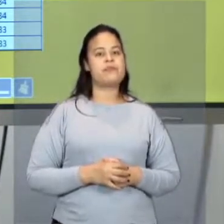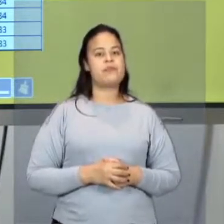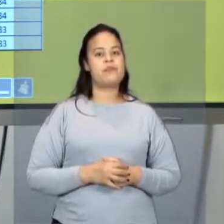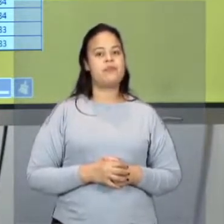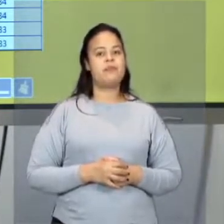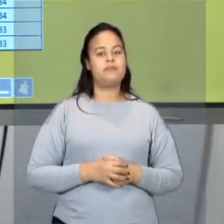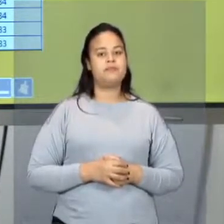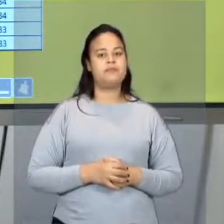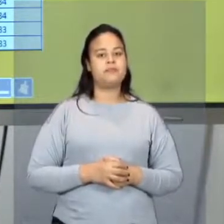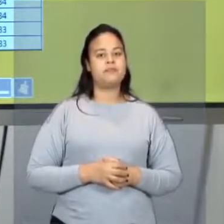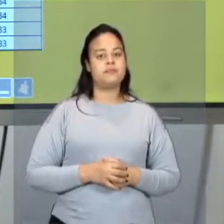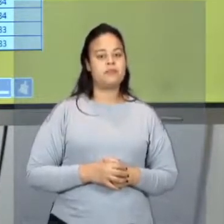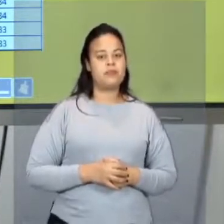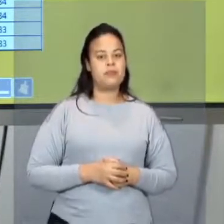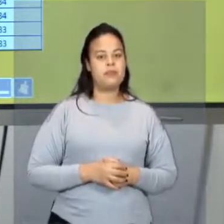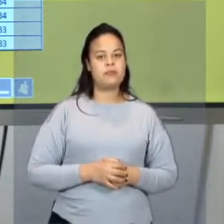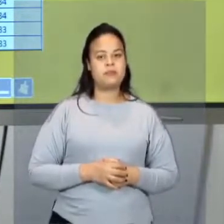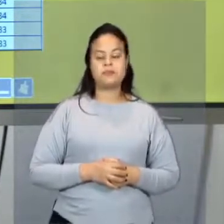Roraima.